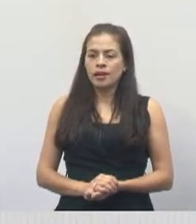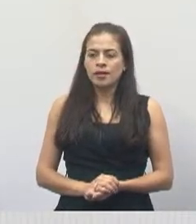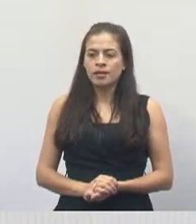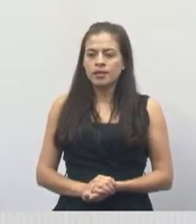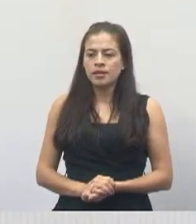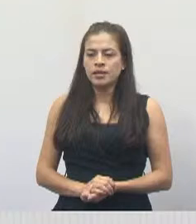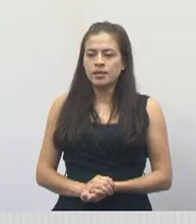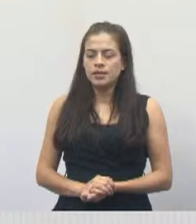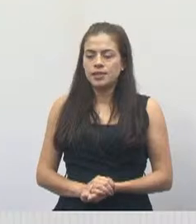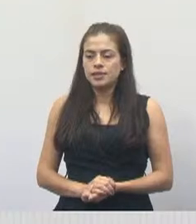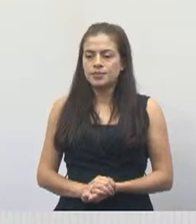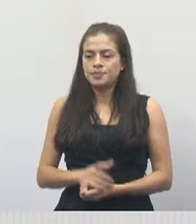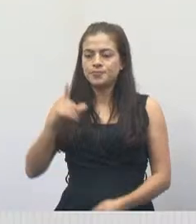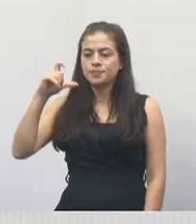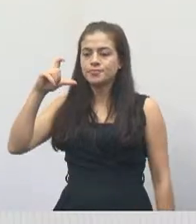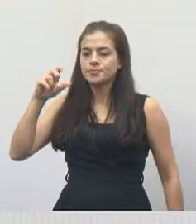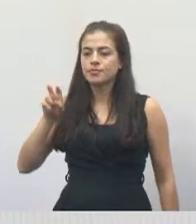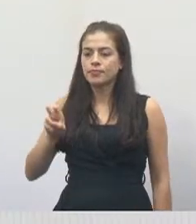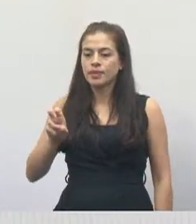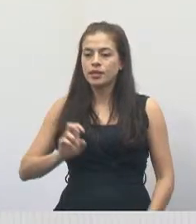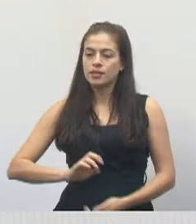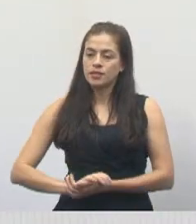A foto 5.